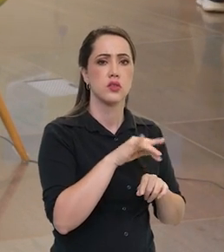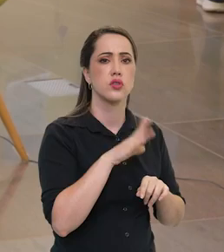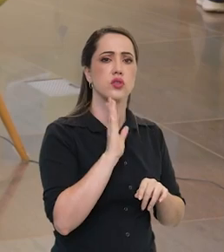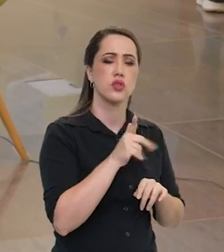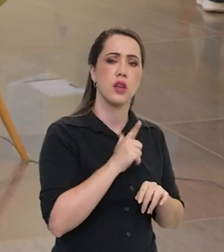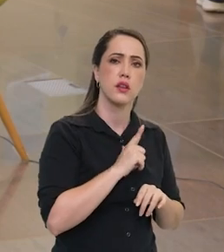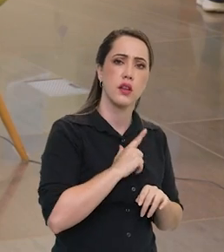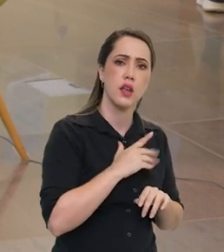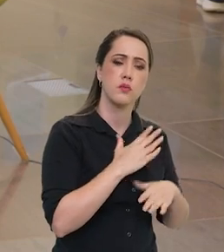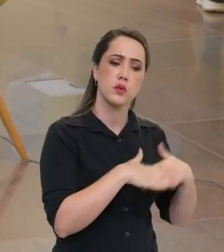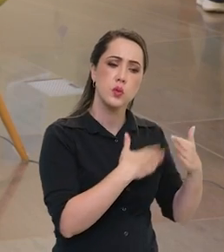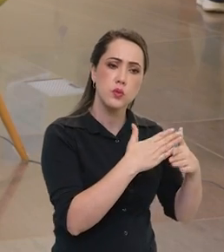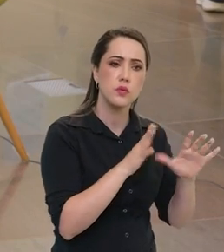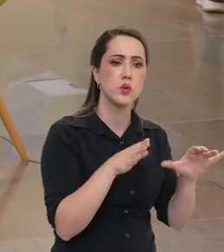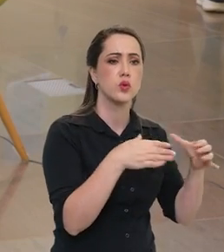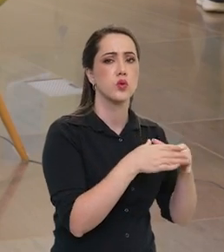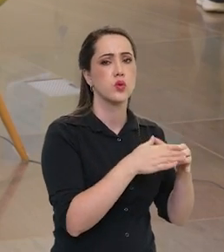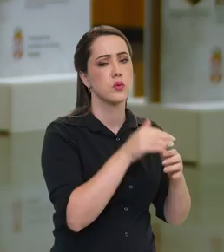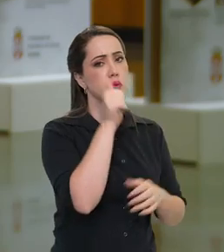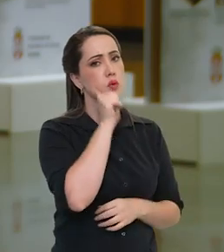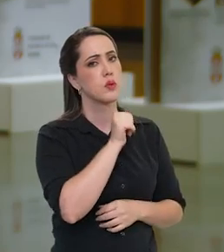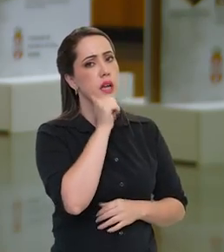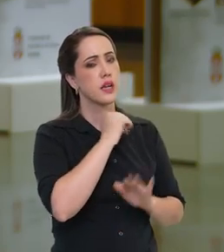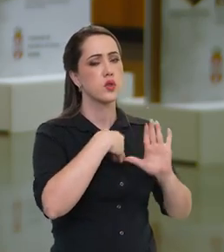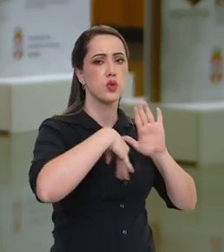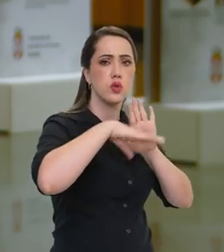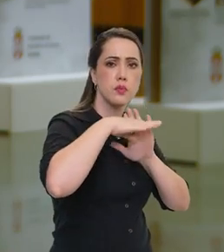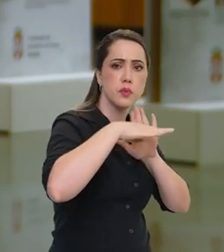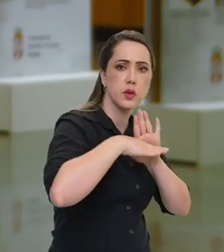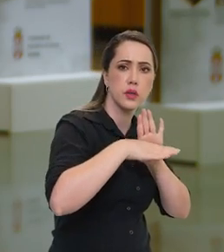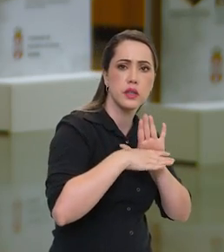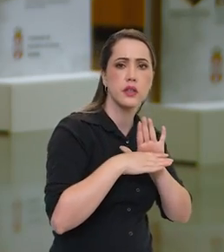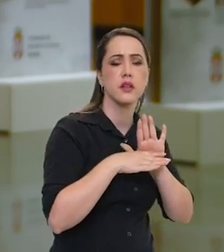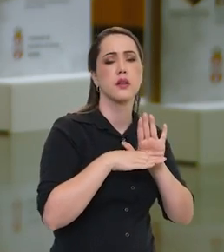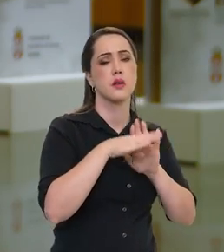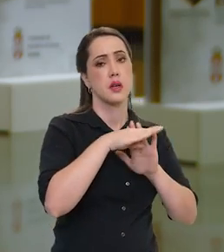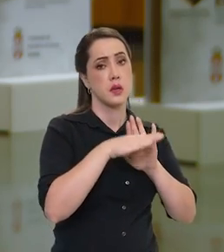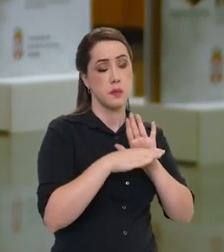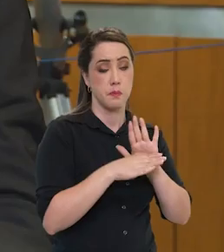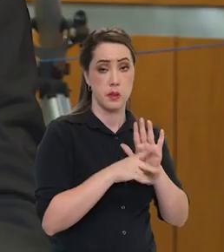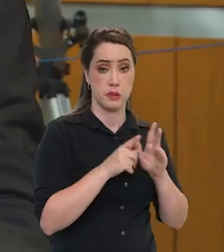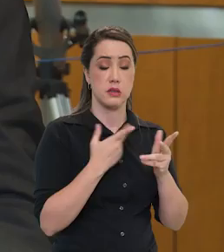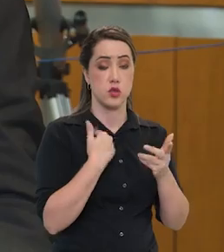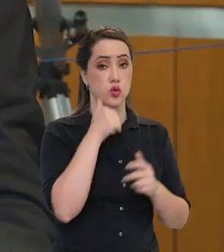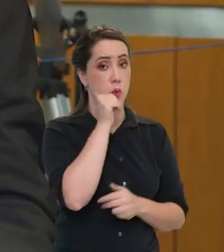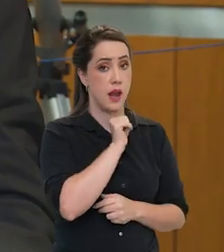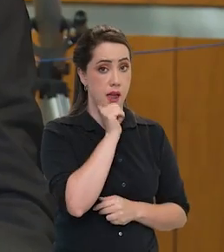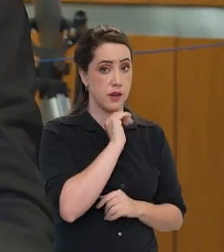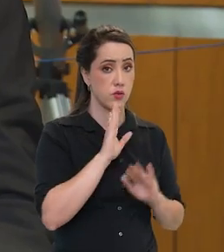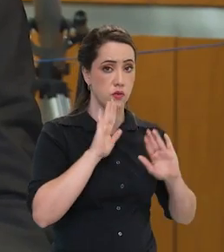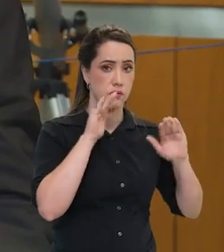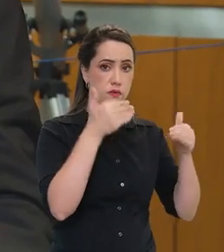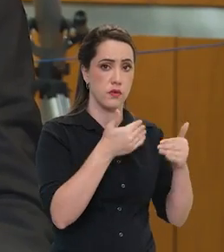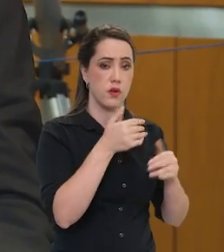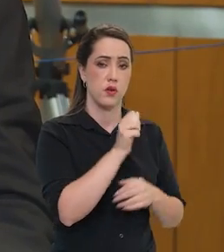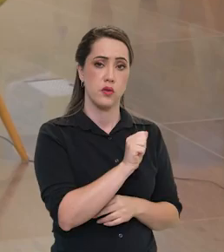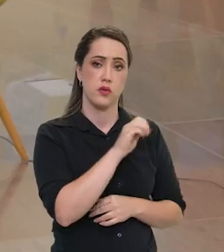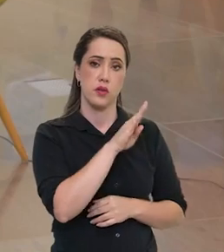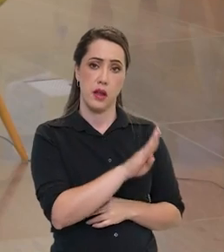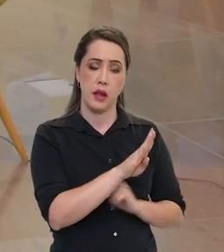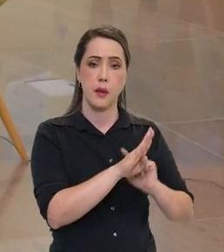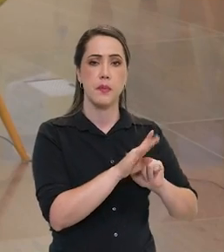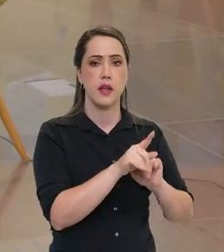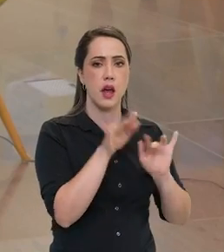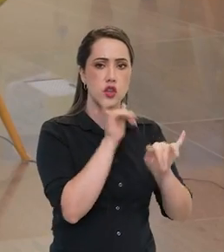movimentos de mulheres, programas do tipo mulheres nas atividades espaciais. Como é que a gente fomenta isso daí?